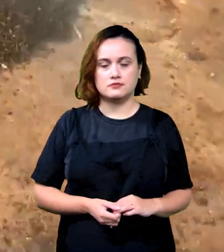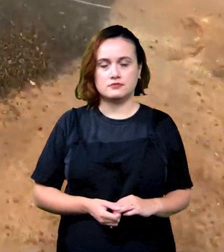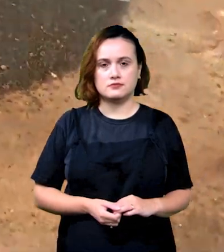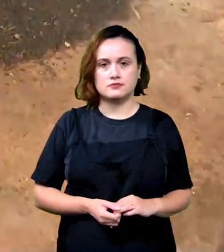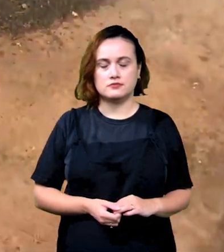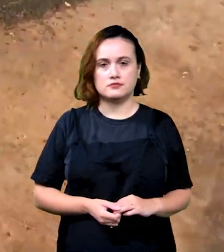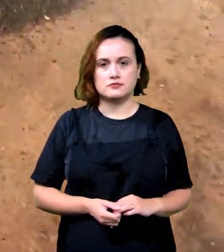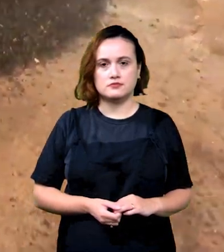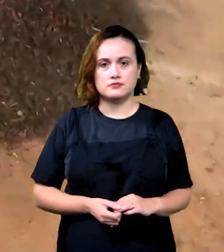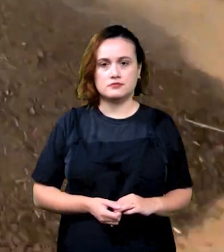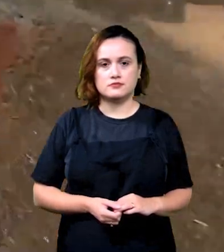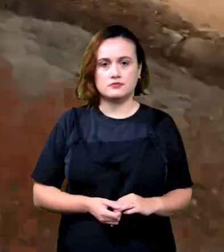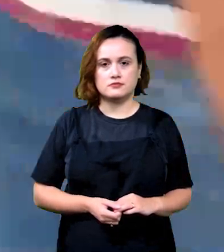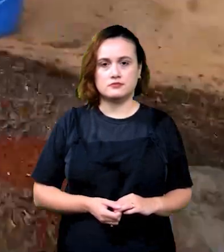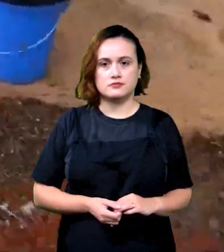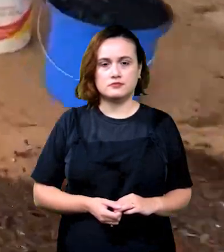E aí